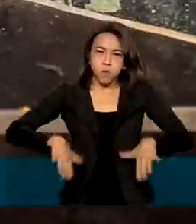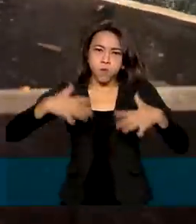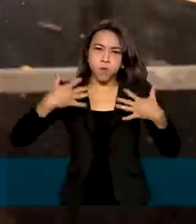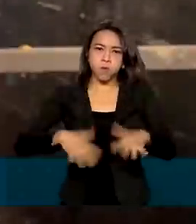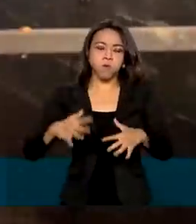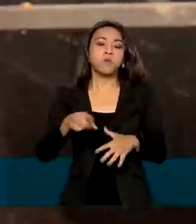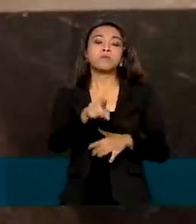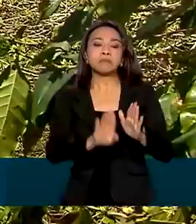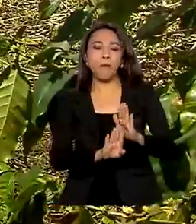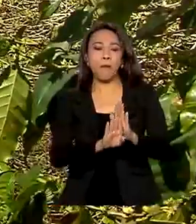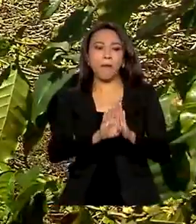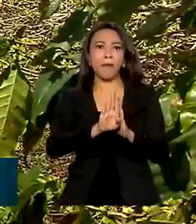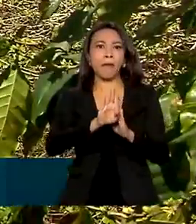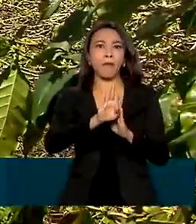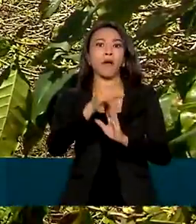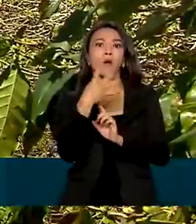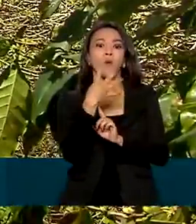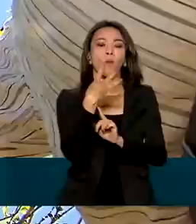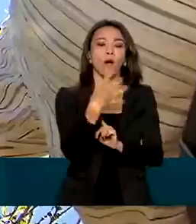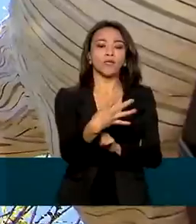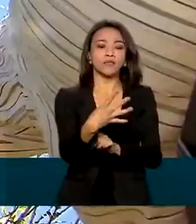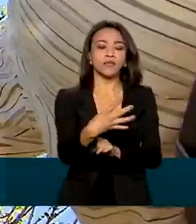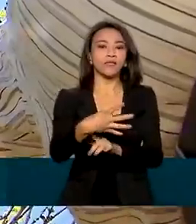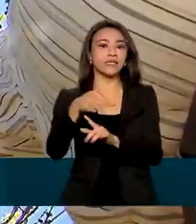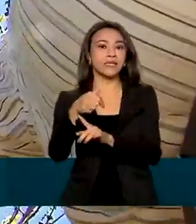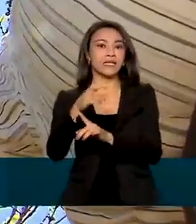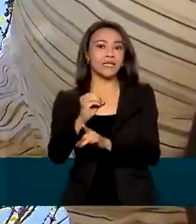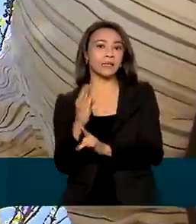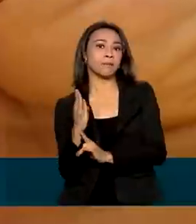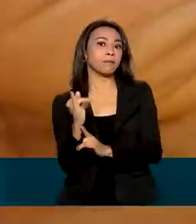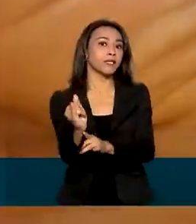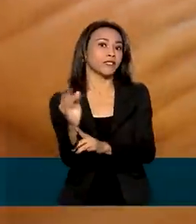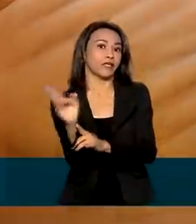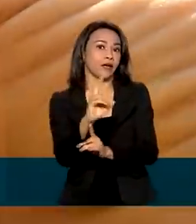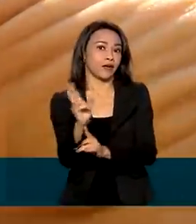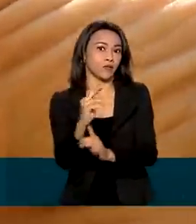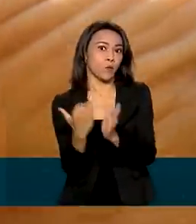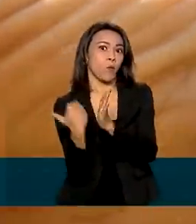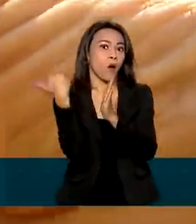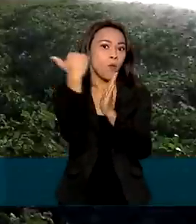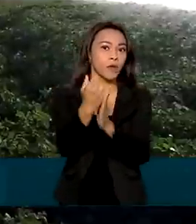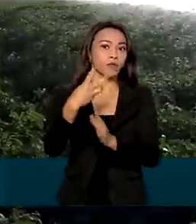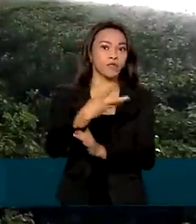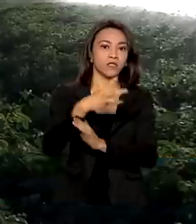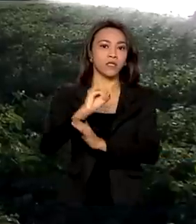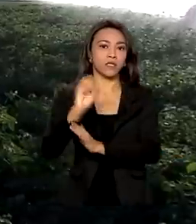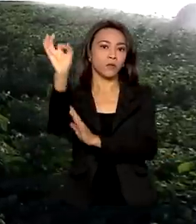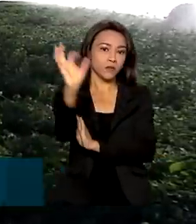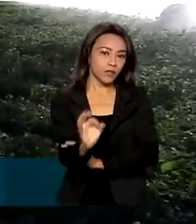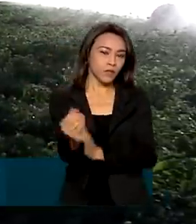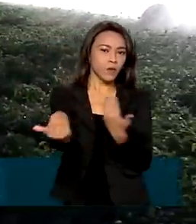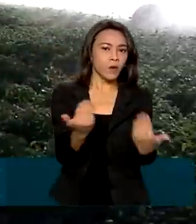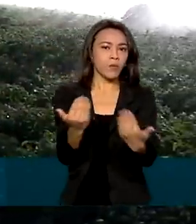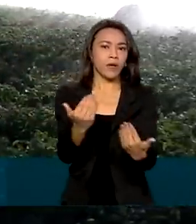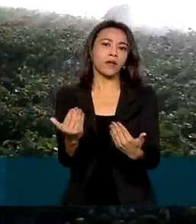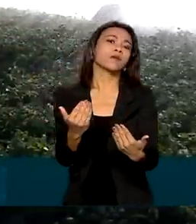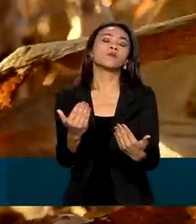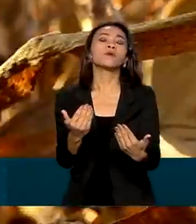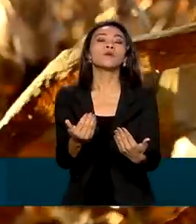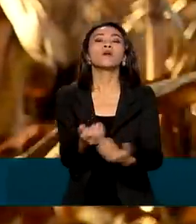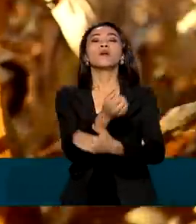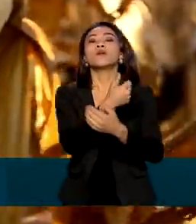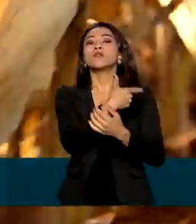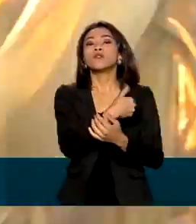no ano passado superou R$ 470 bilhões, um aumento de 30% em relação a 2019.